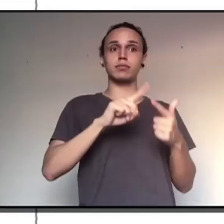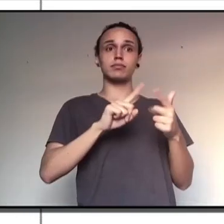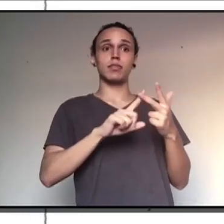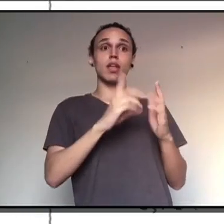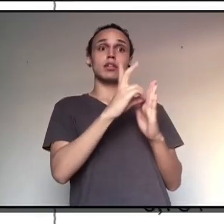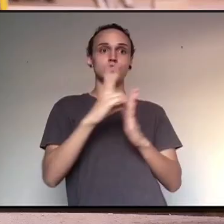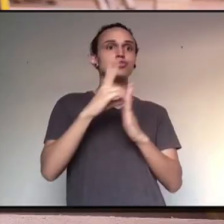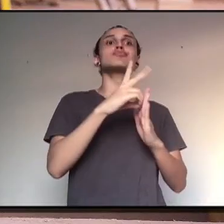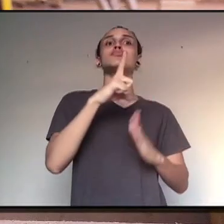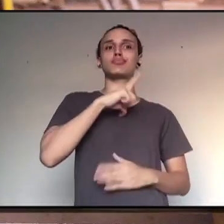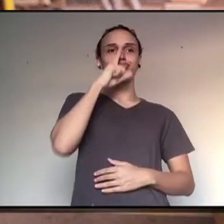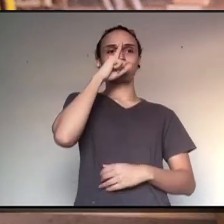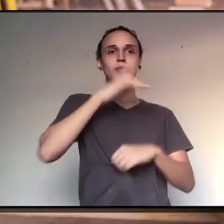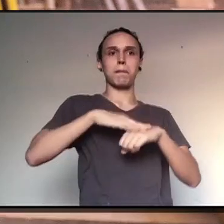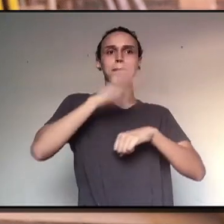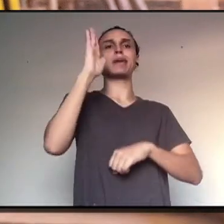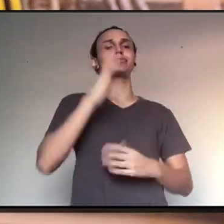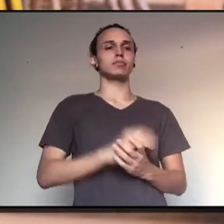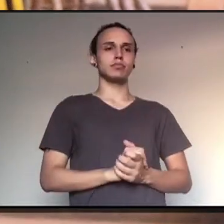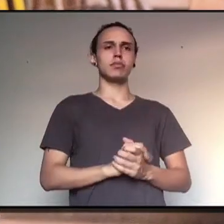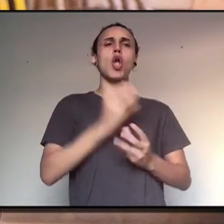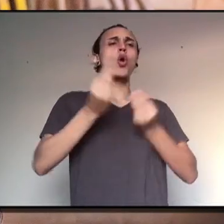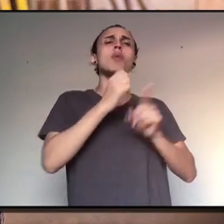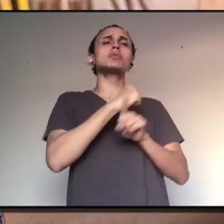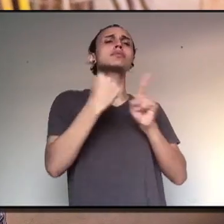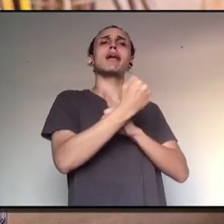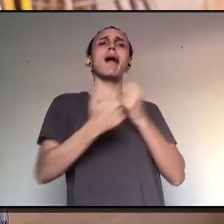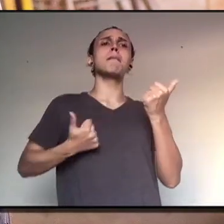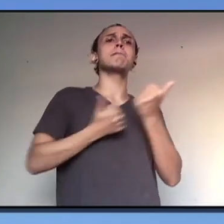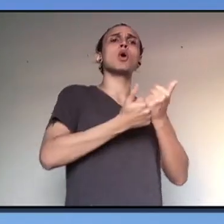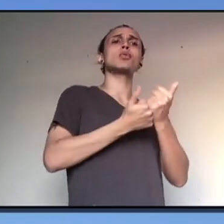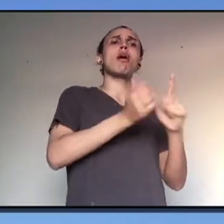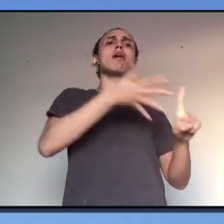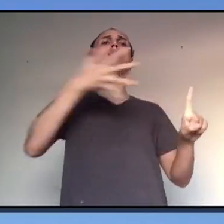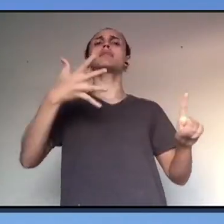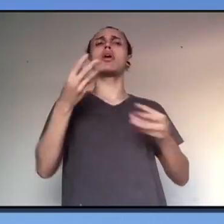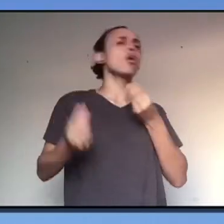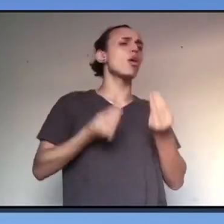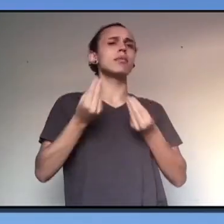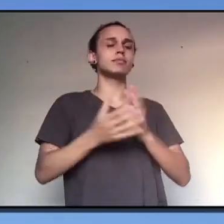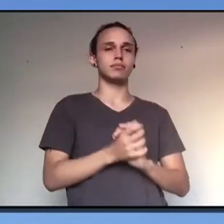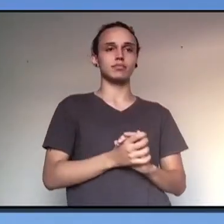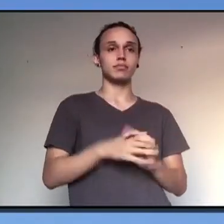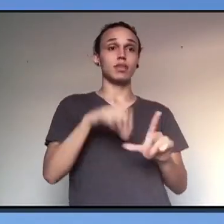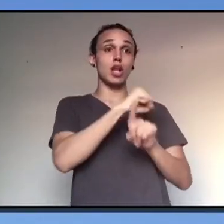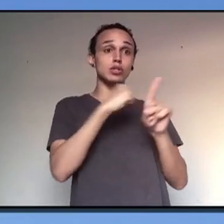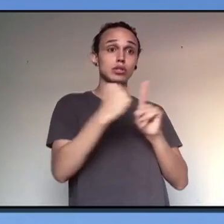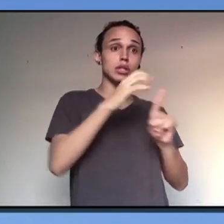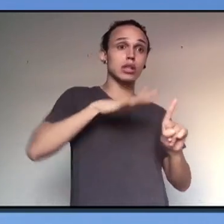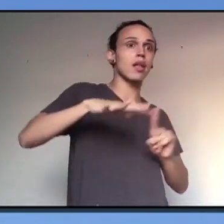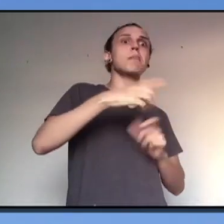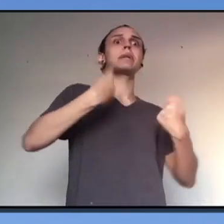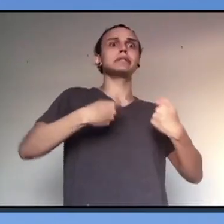estão mais vulneráveis. O que a sociedade pode fazer para contribuir com os movimentos LGBT+, A sociedade,